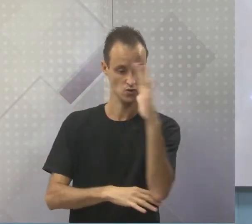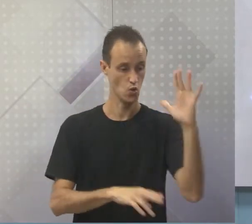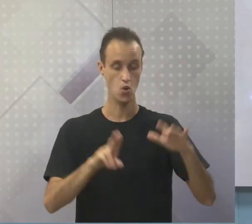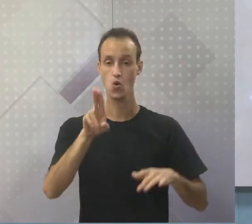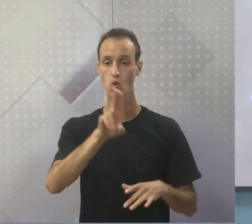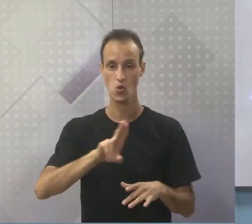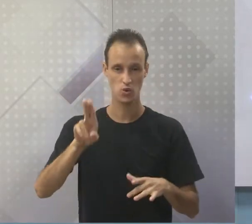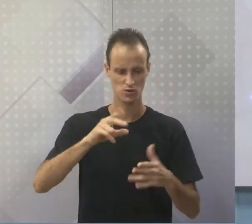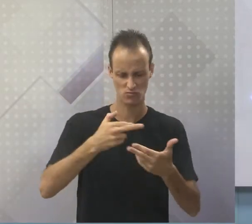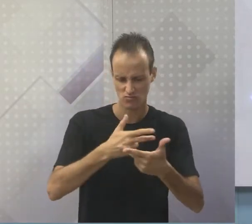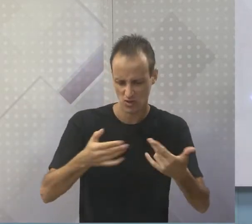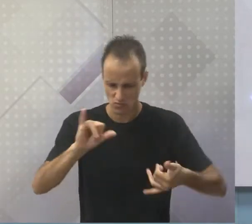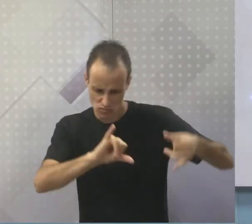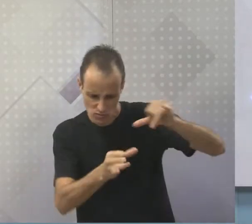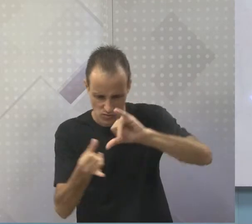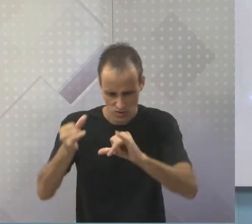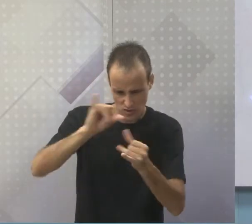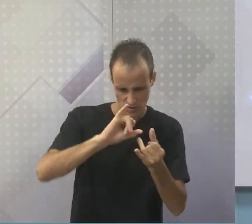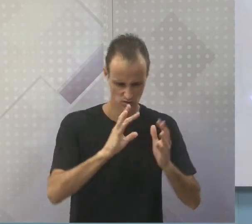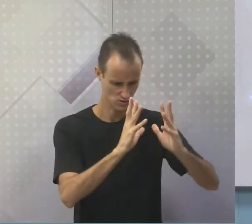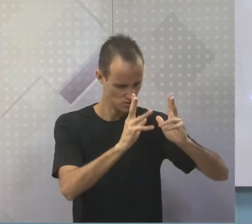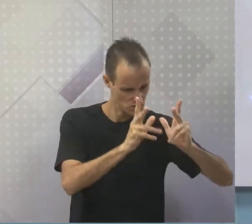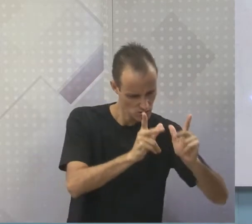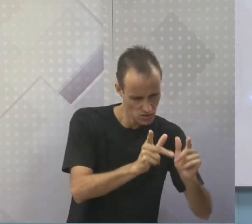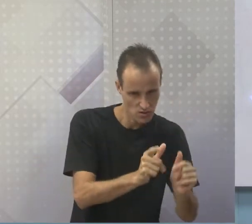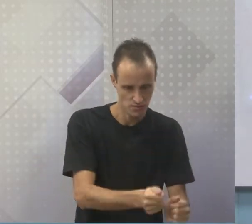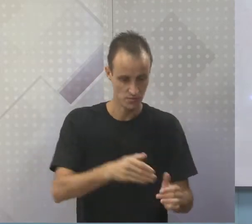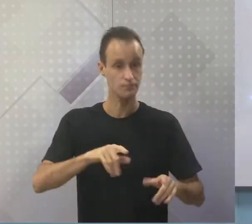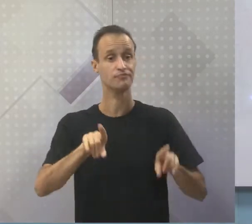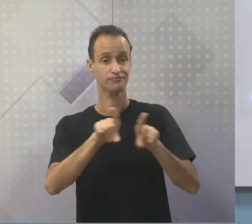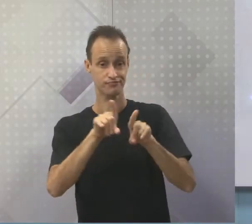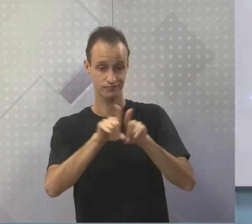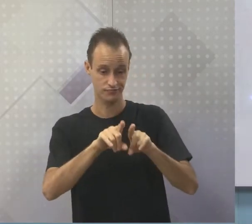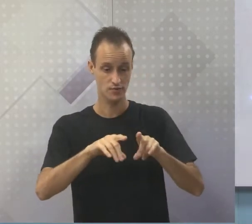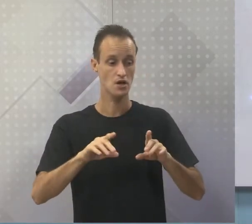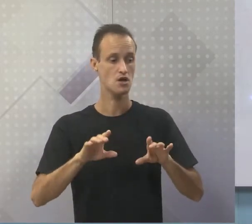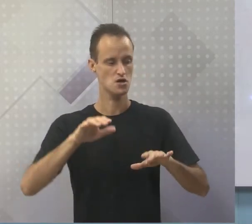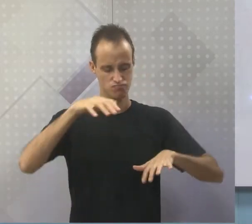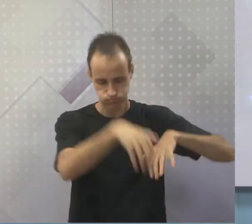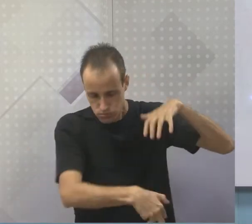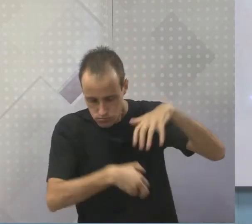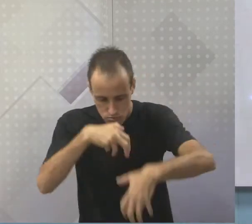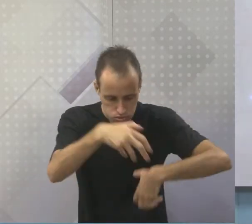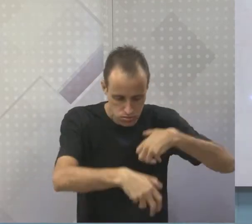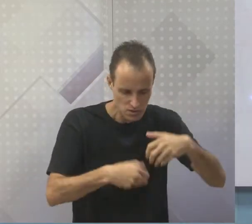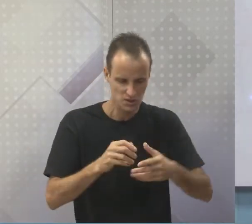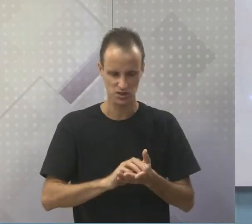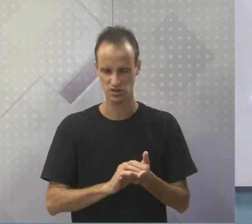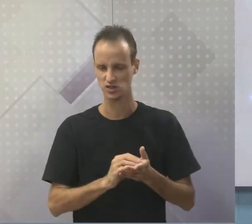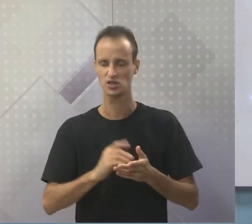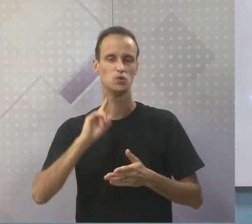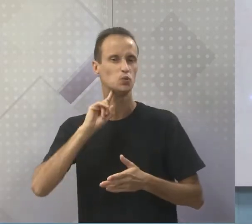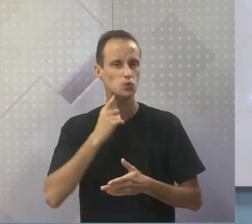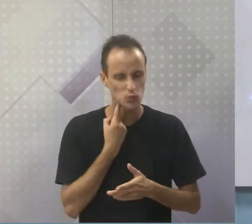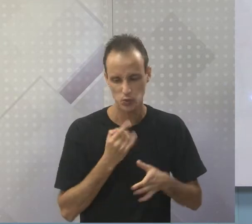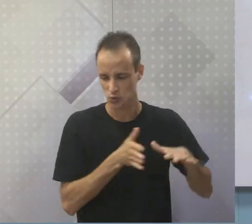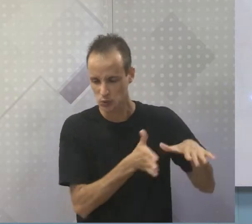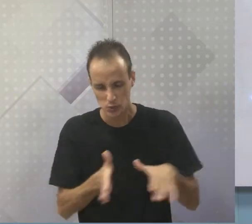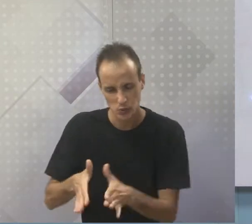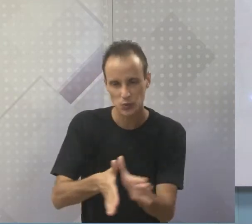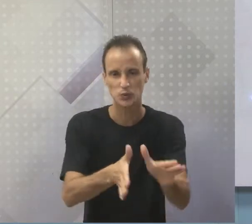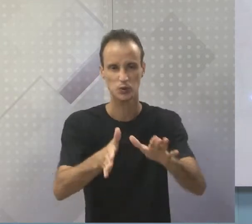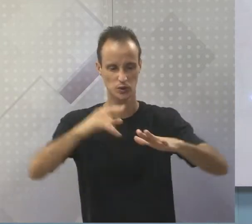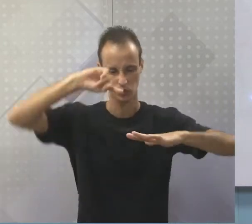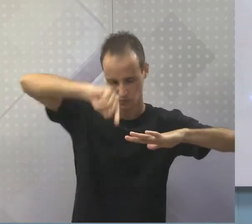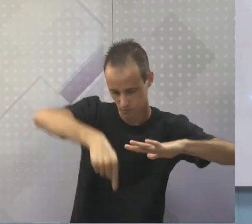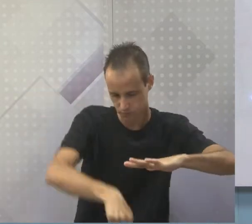produtos químicos para limpar a terra. Tem a questão da escavação. E tem muita poluição aí dos mananciais, dos rios, dos